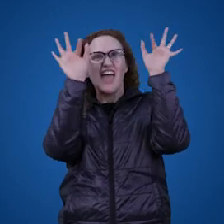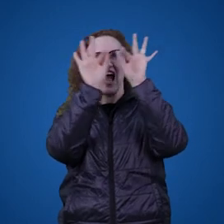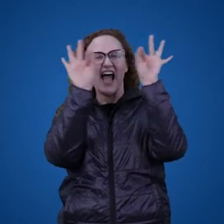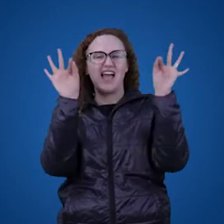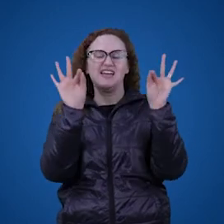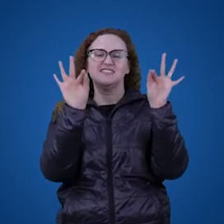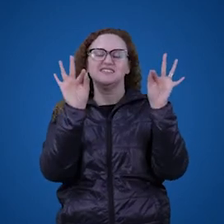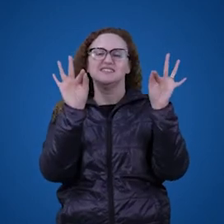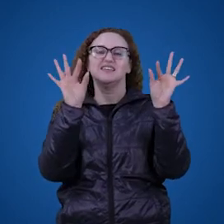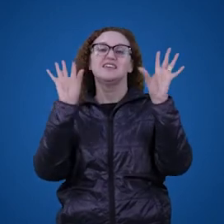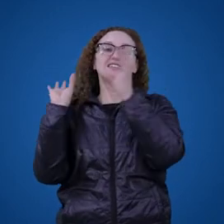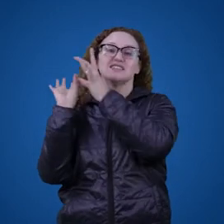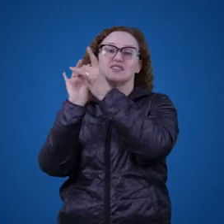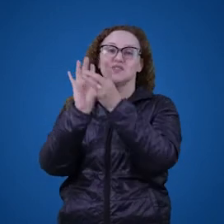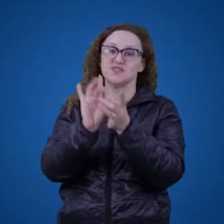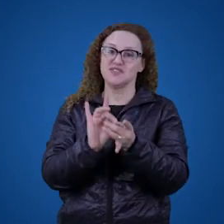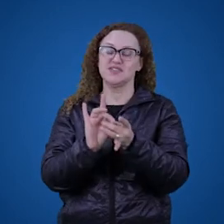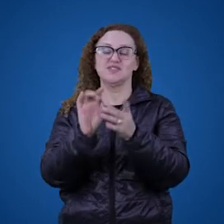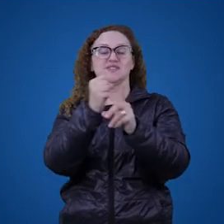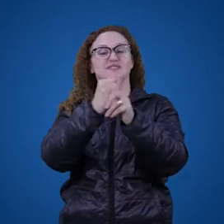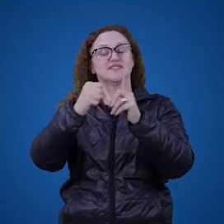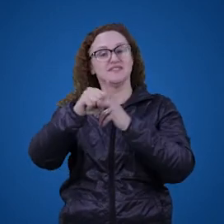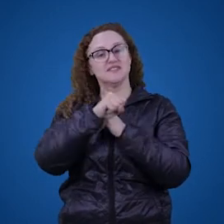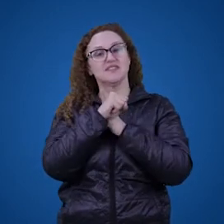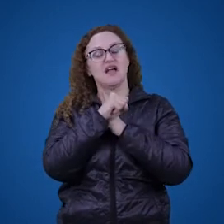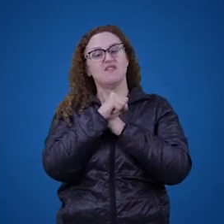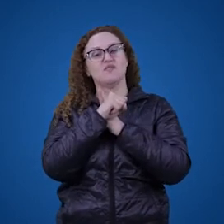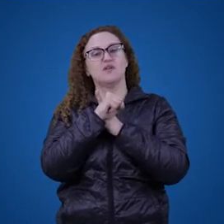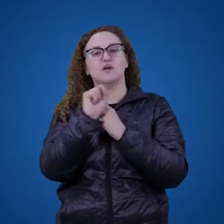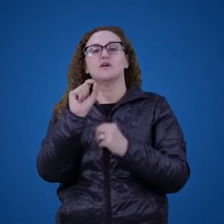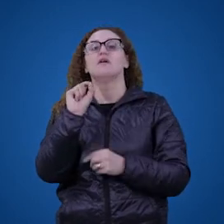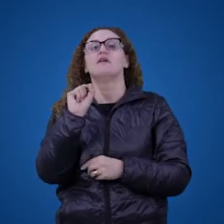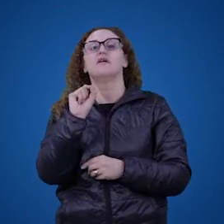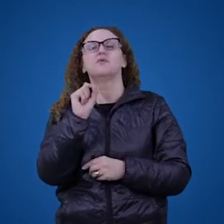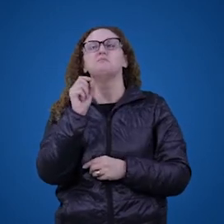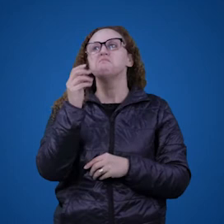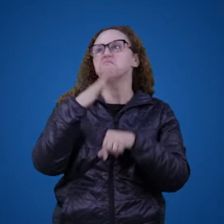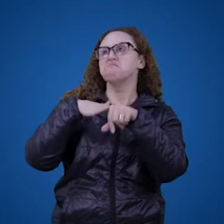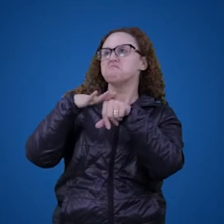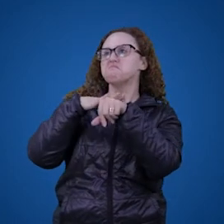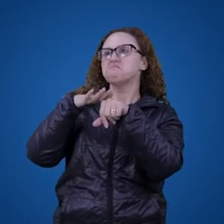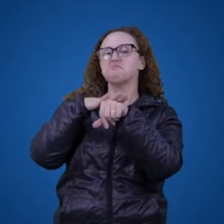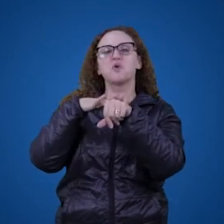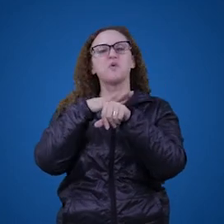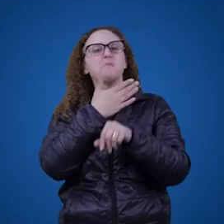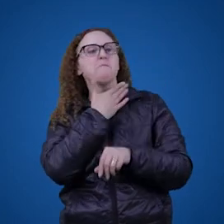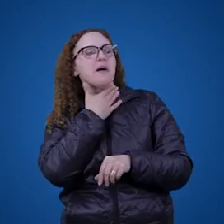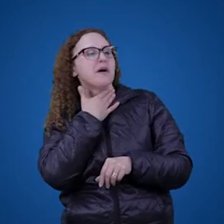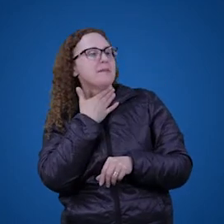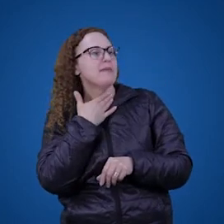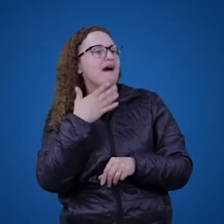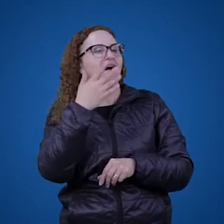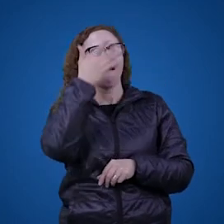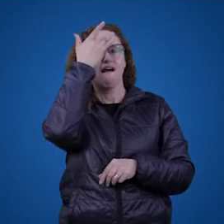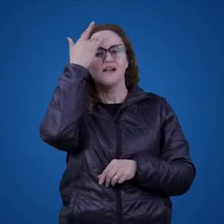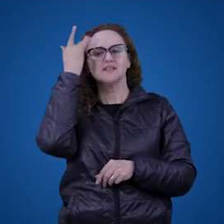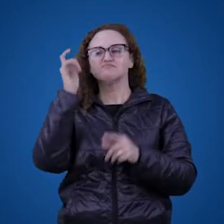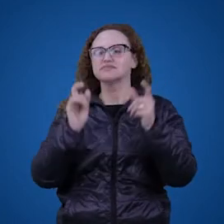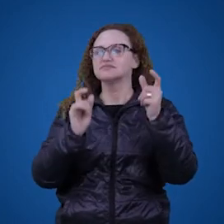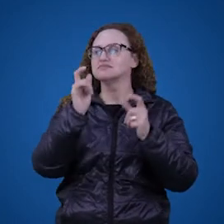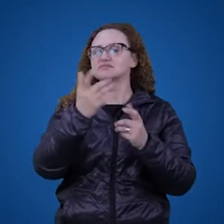contexto social conversacional, ou seja, numa conversa entre pessoas.